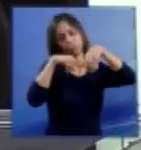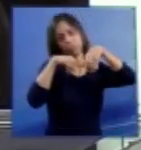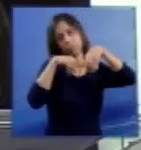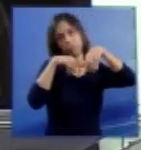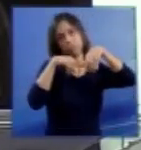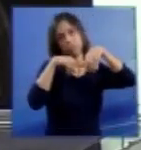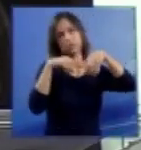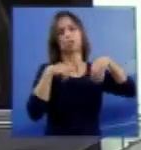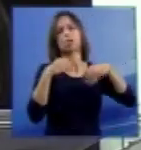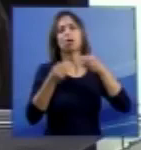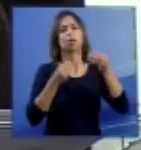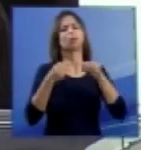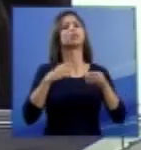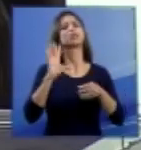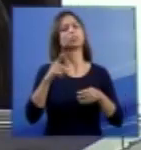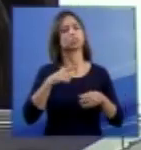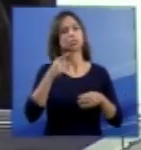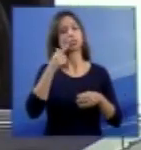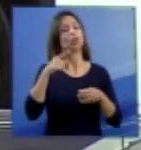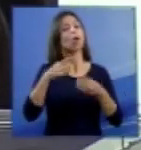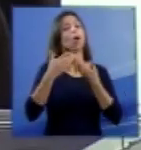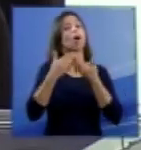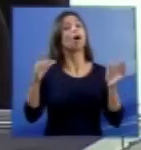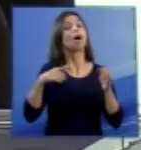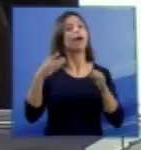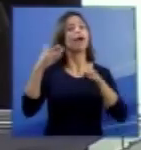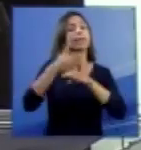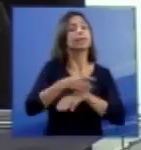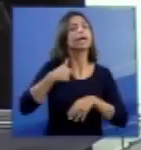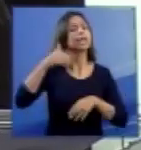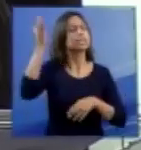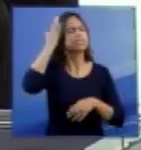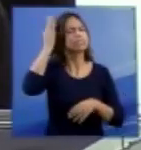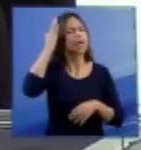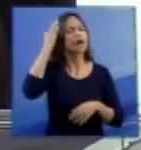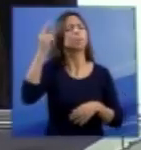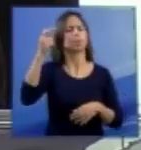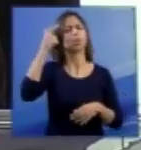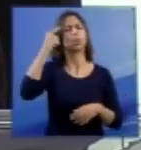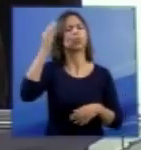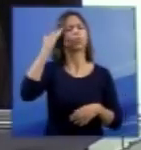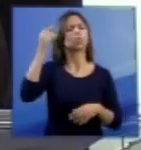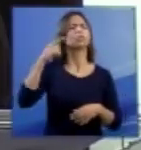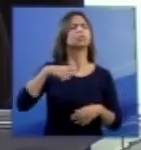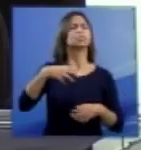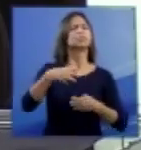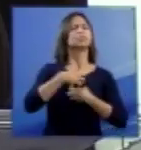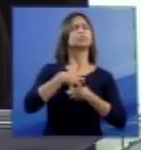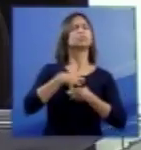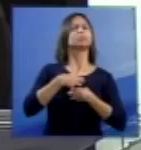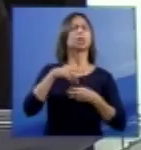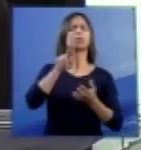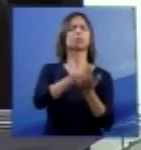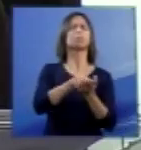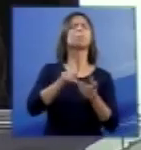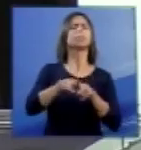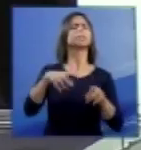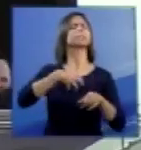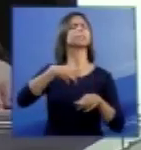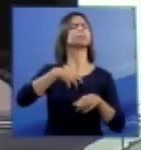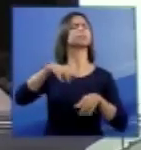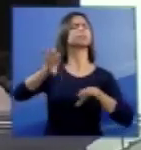consciência, absolutamente normais, porque a porta de entrada e saída da consciência é exatamente o tronco cerebral alto e não o córtex cerebral.